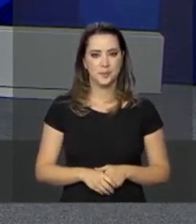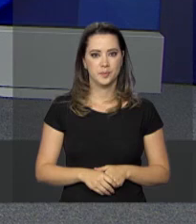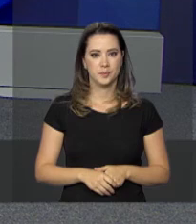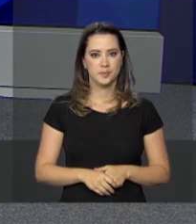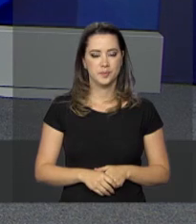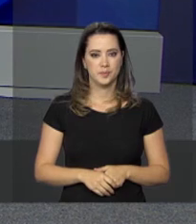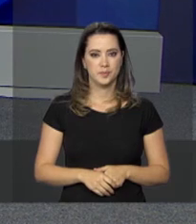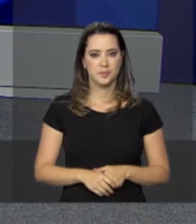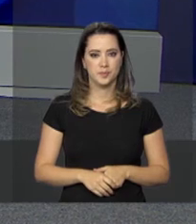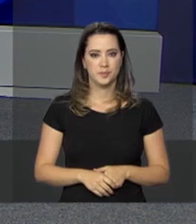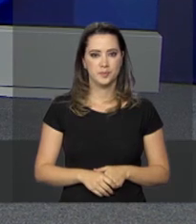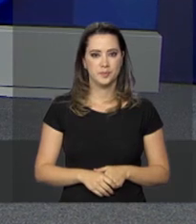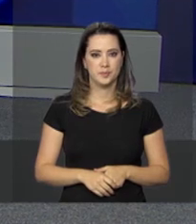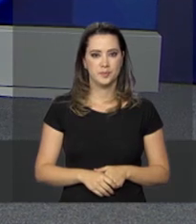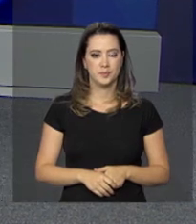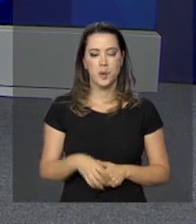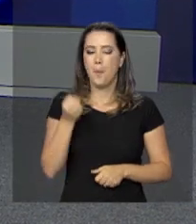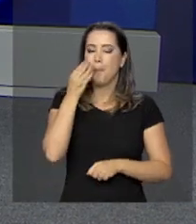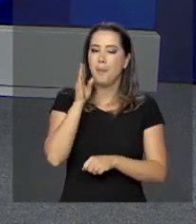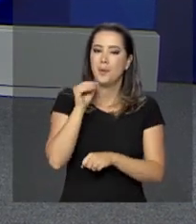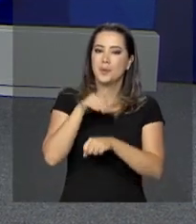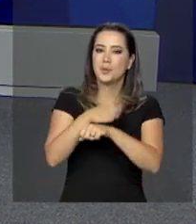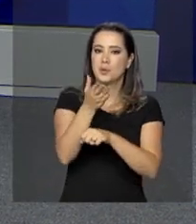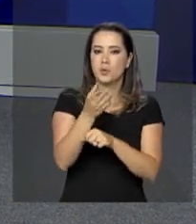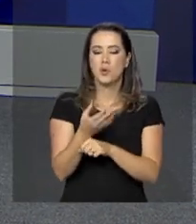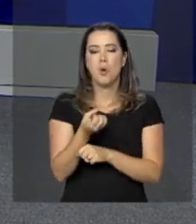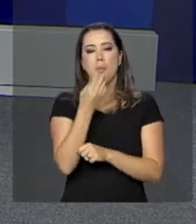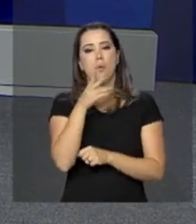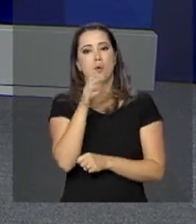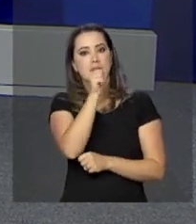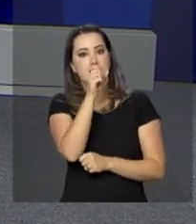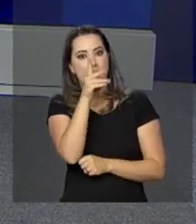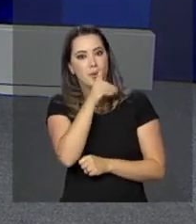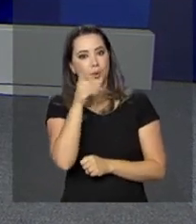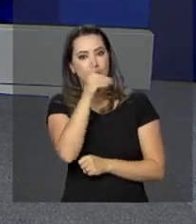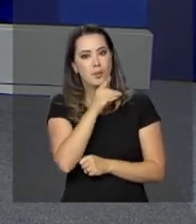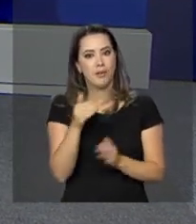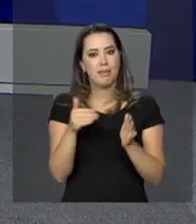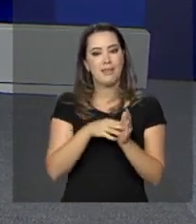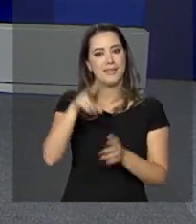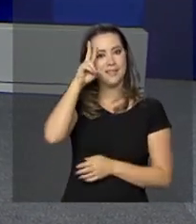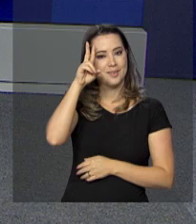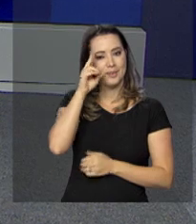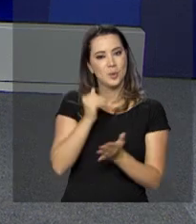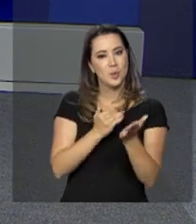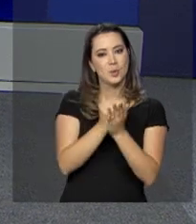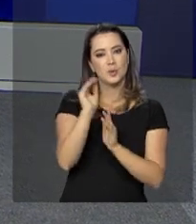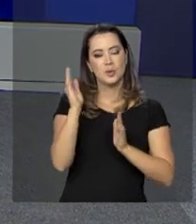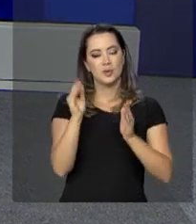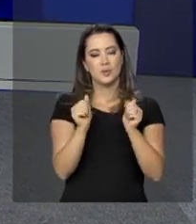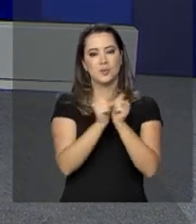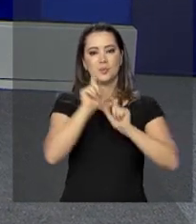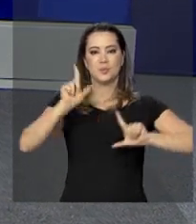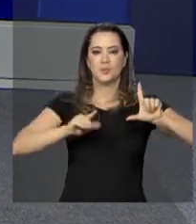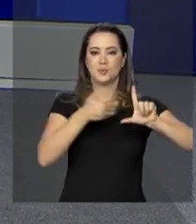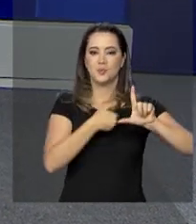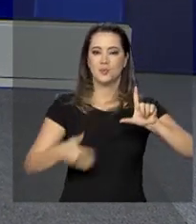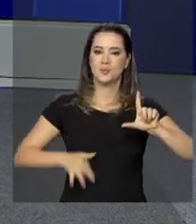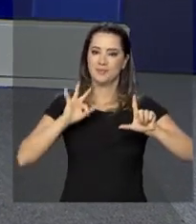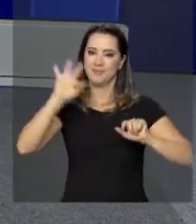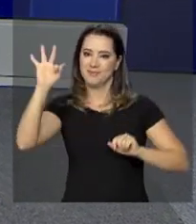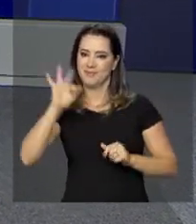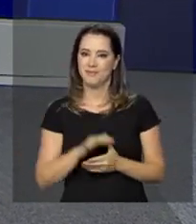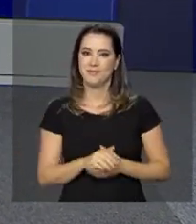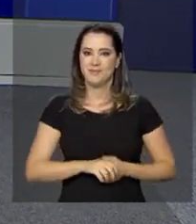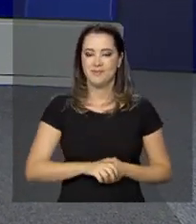-5084. Uma boa noite para você, um ótimo final de semana. Até segunda. Continue com a gente aqui na NBR, TV do